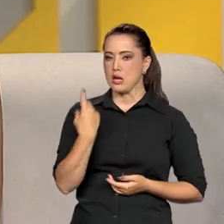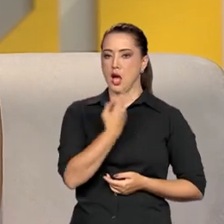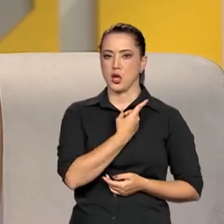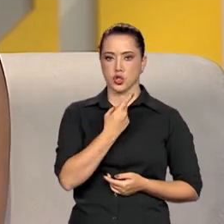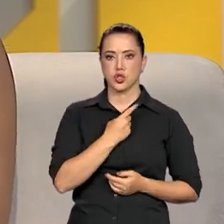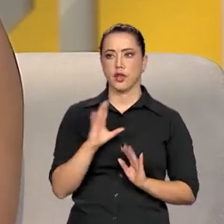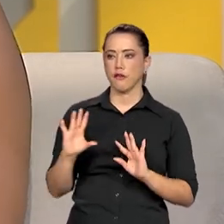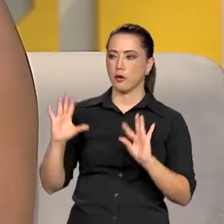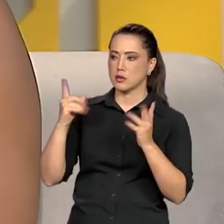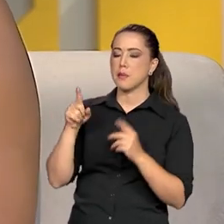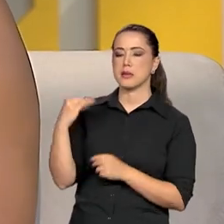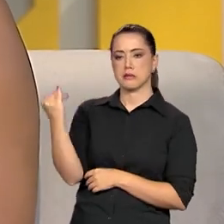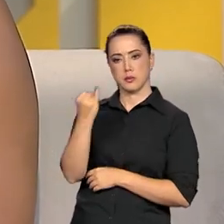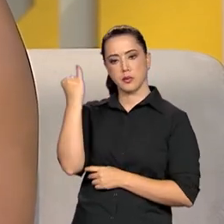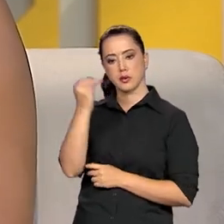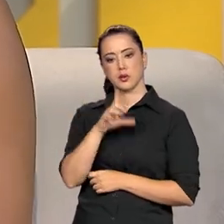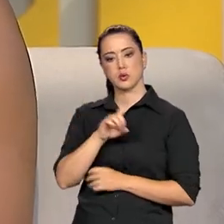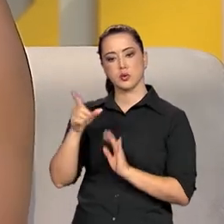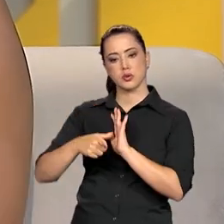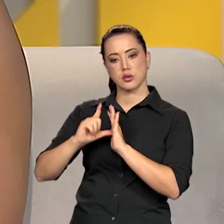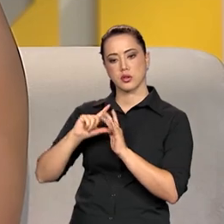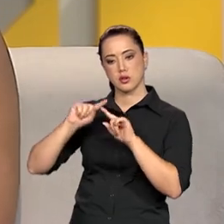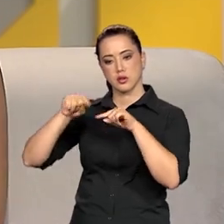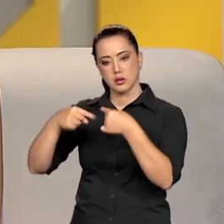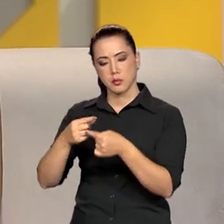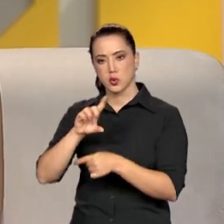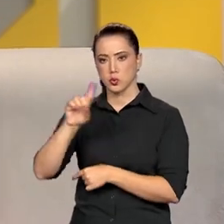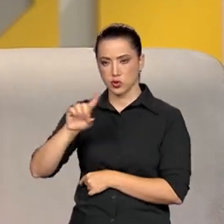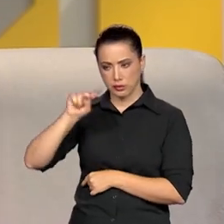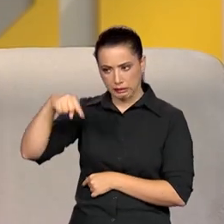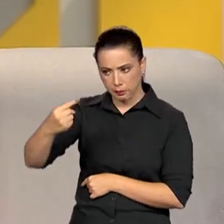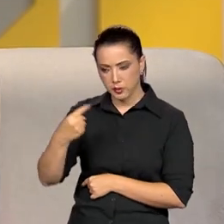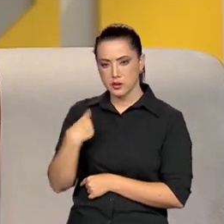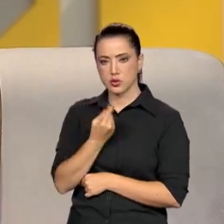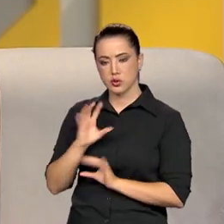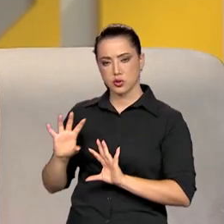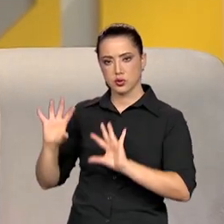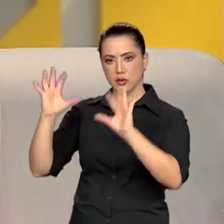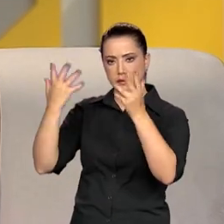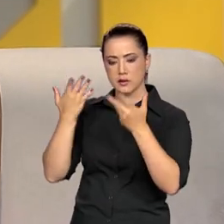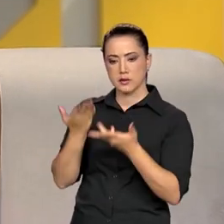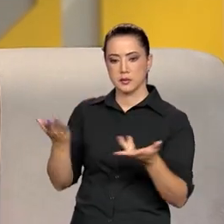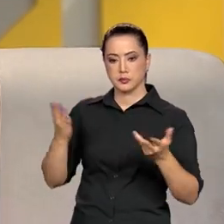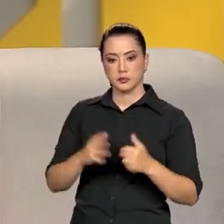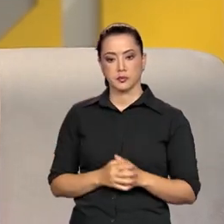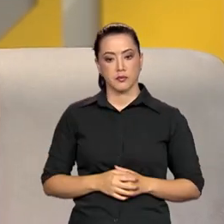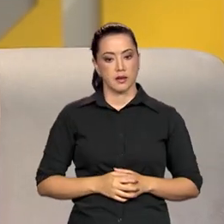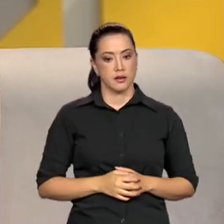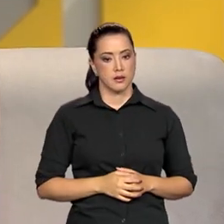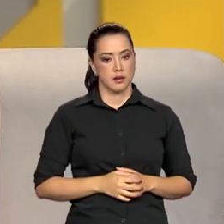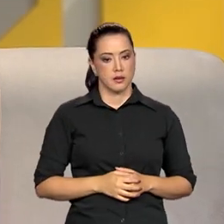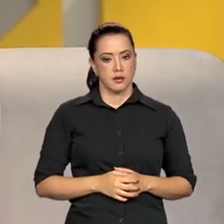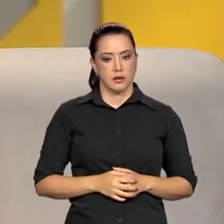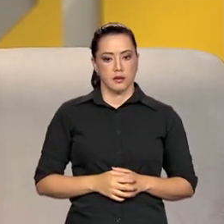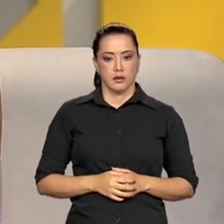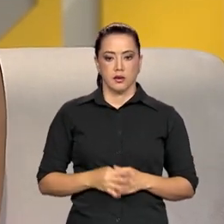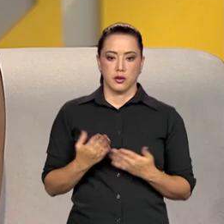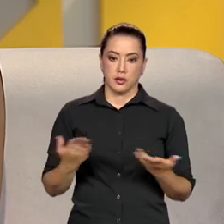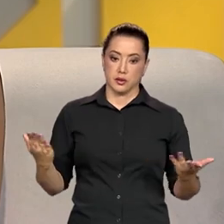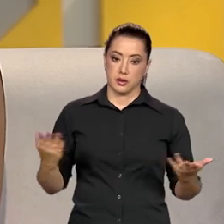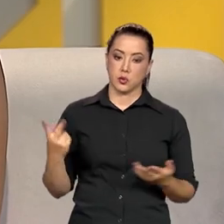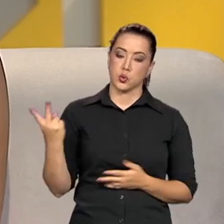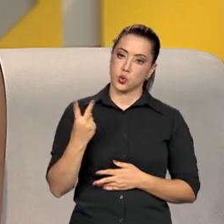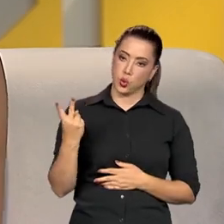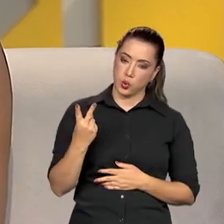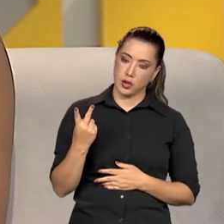a gente recebeu elas no dia anterior e depois, no dia seguinte, nós tivemos isso. Então, para além desses dois